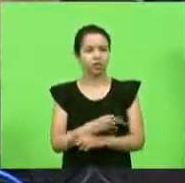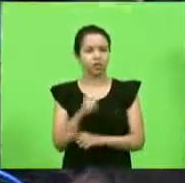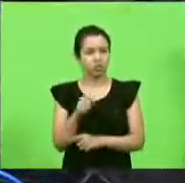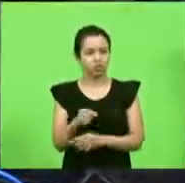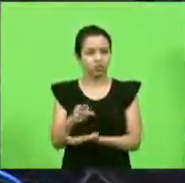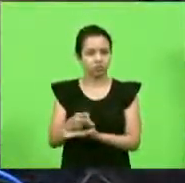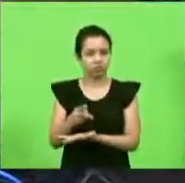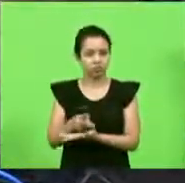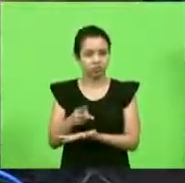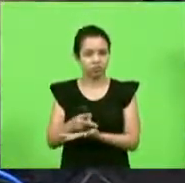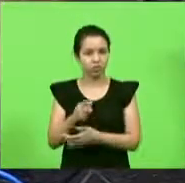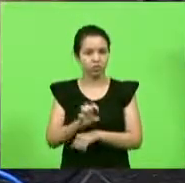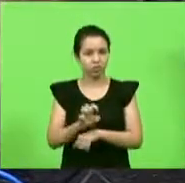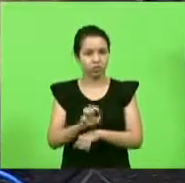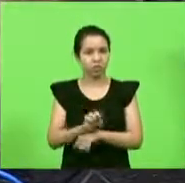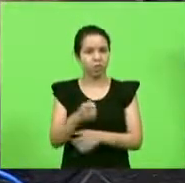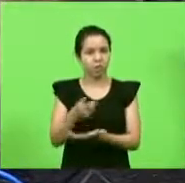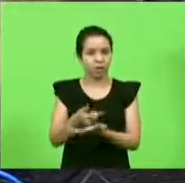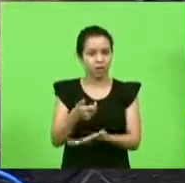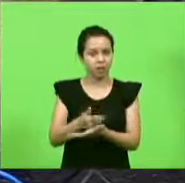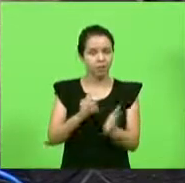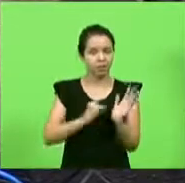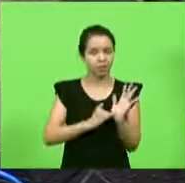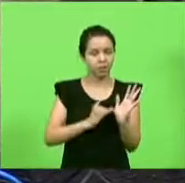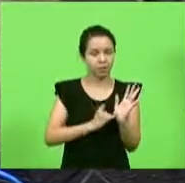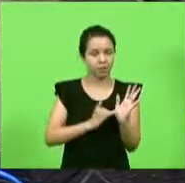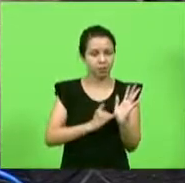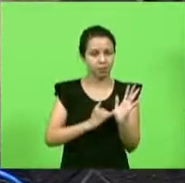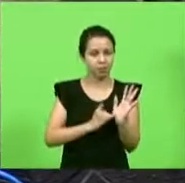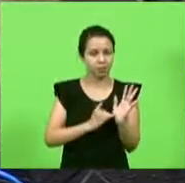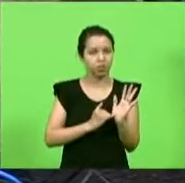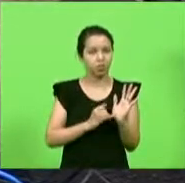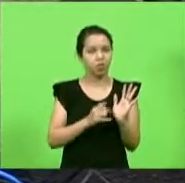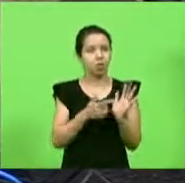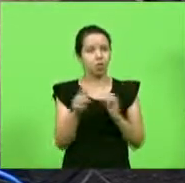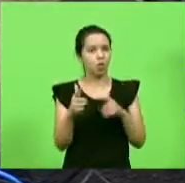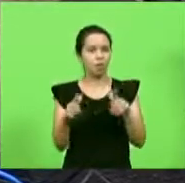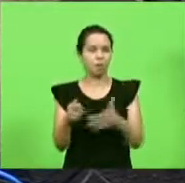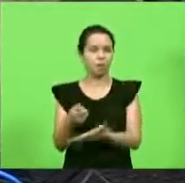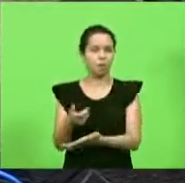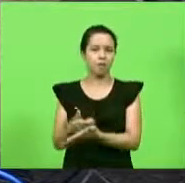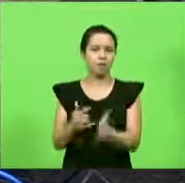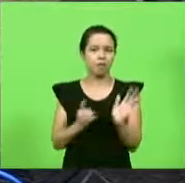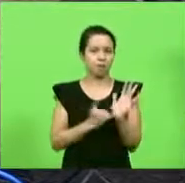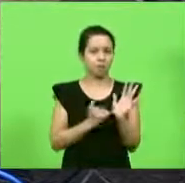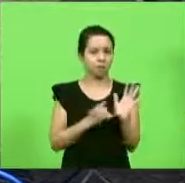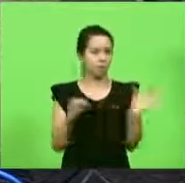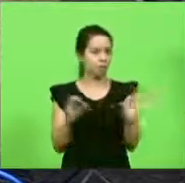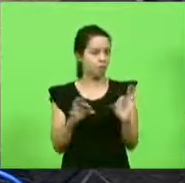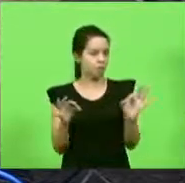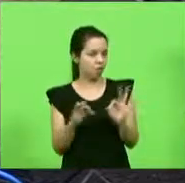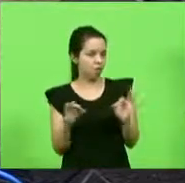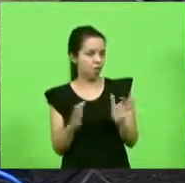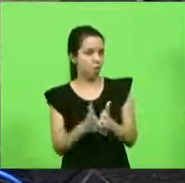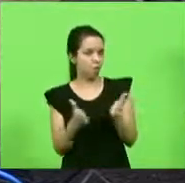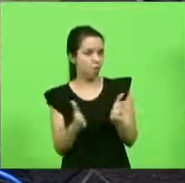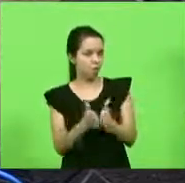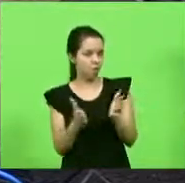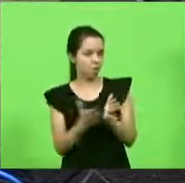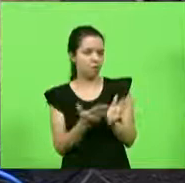pagador de impostos no Brasil, proporcionalmente, ninguém paga mais imposto que você, os impostos no Brasil são invertidos, pobre paga mais.